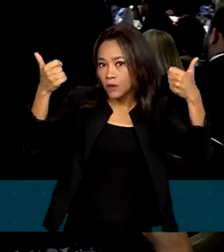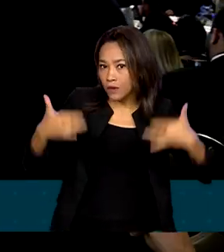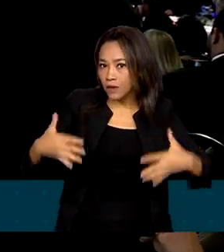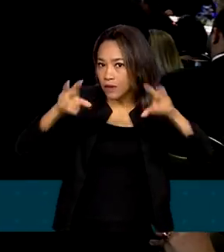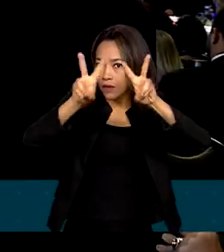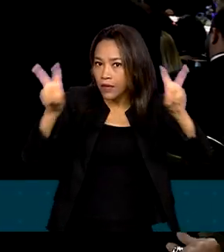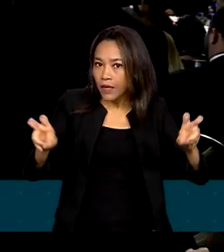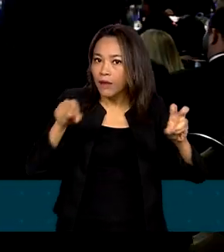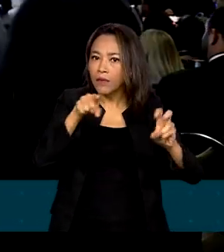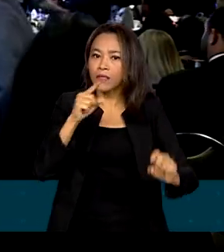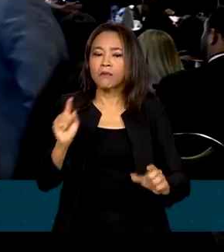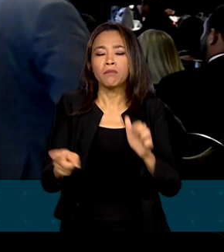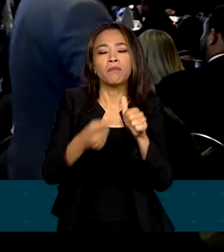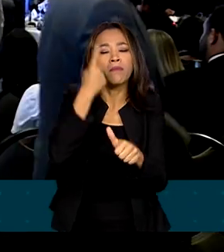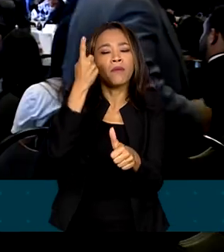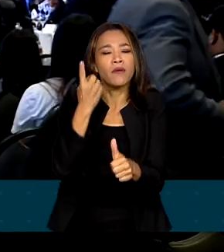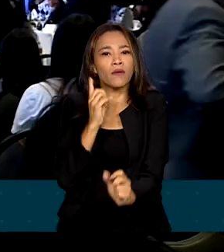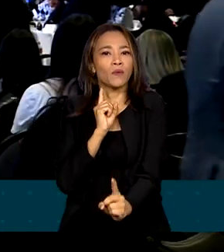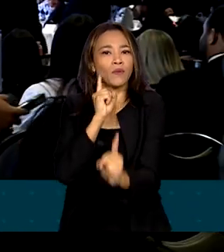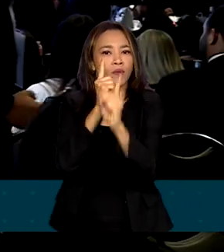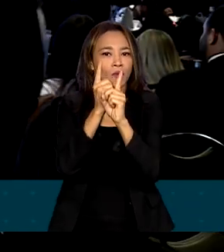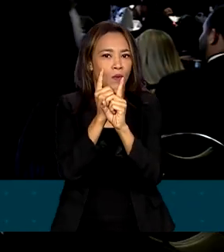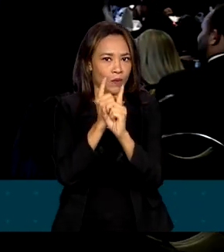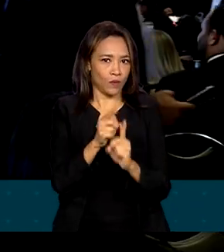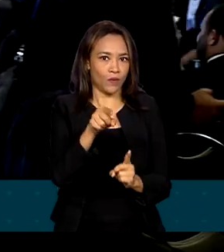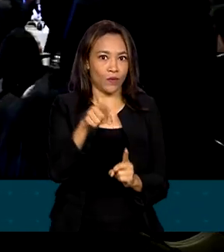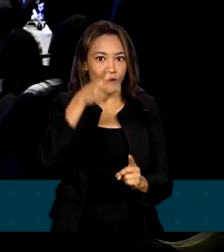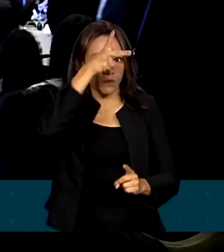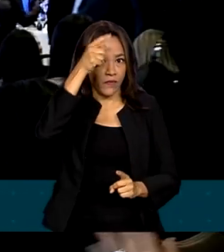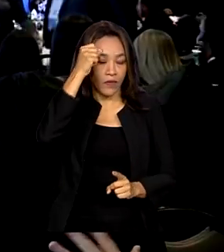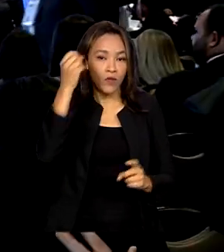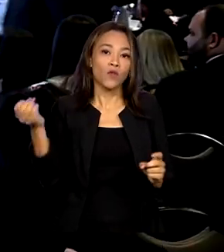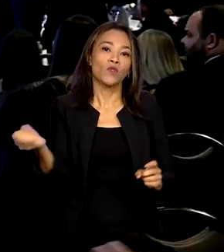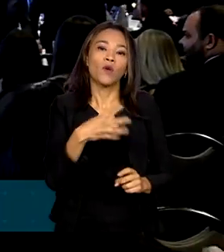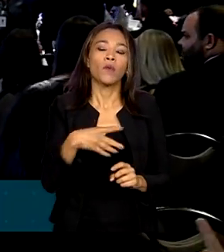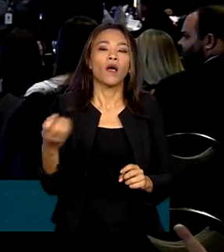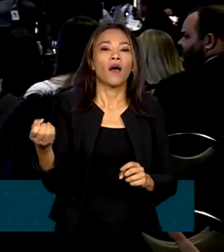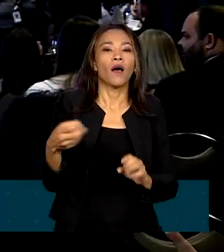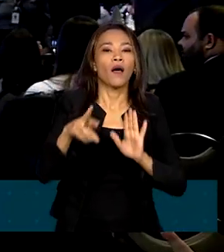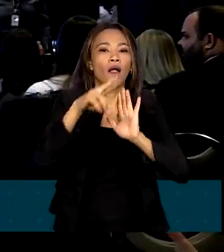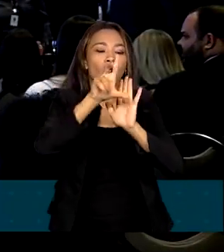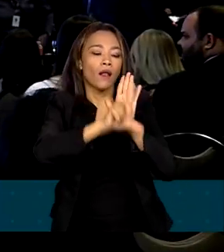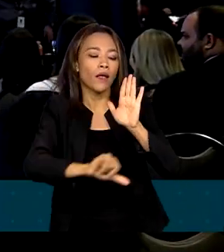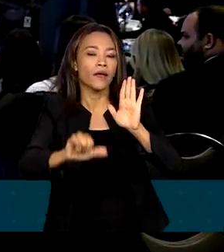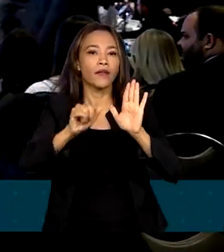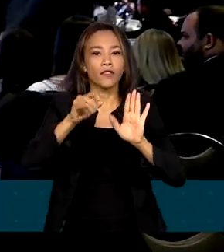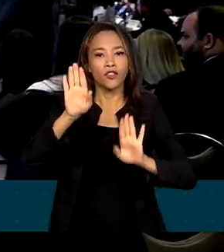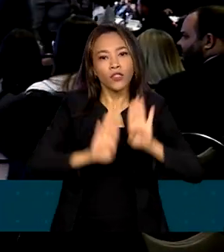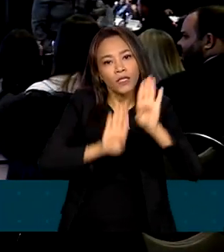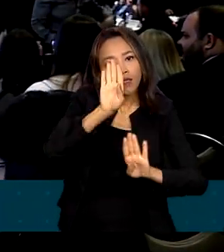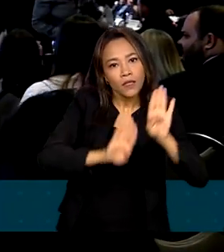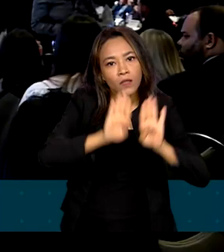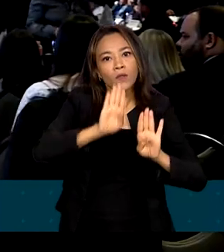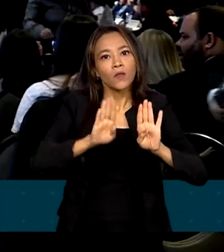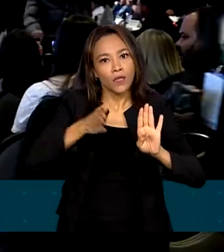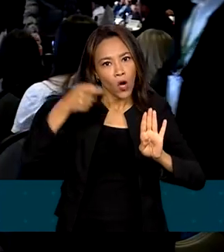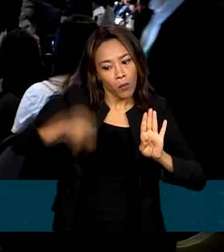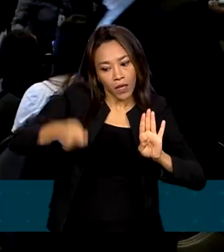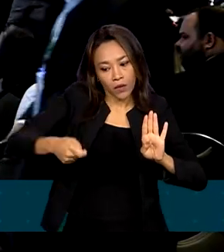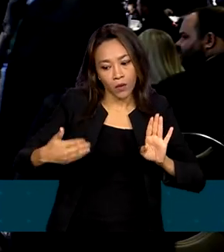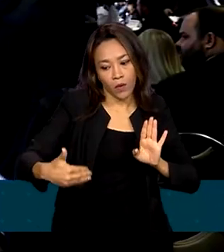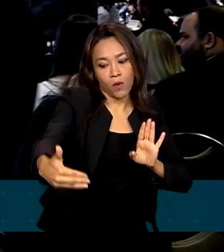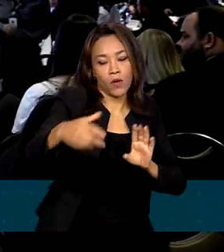primeiro dia do encontro dos prefeitos. Em pauta, a nova lei de licitações, que passa a ser obrigatória a partir de abril.